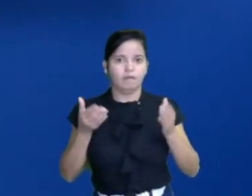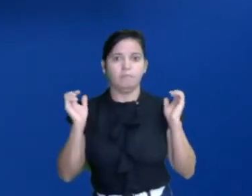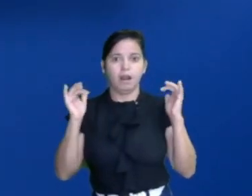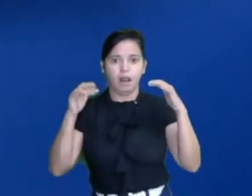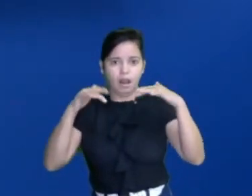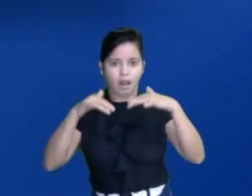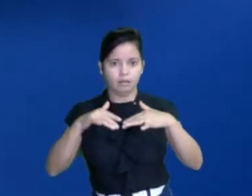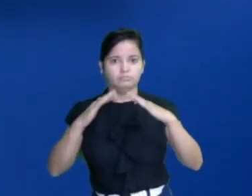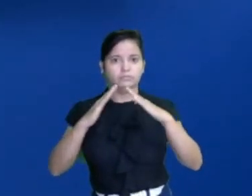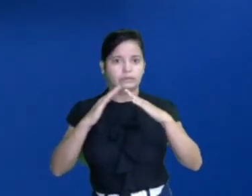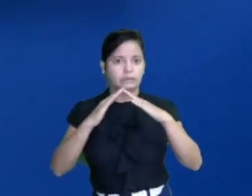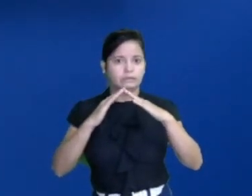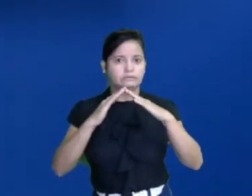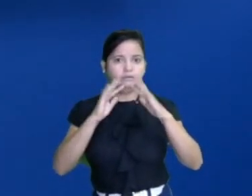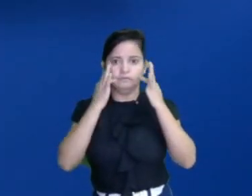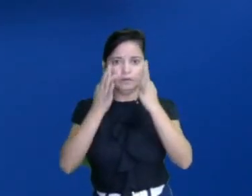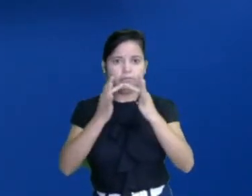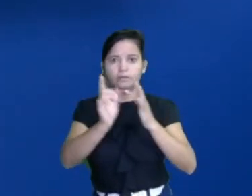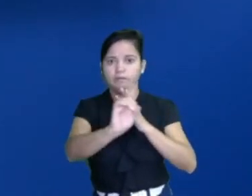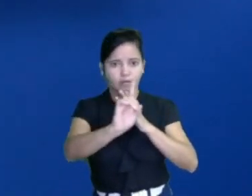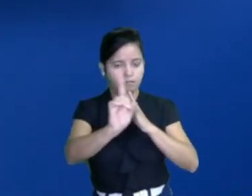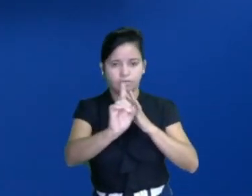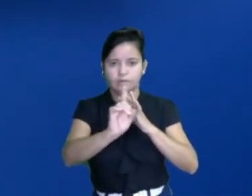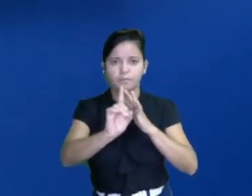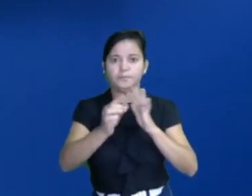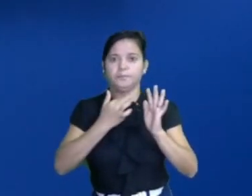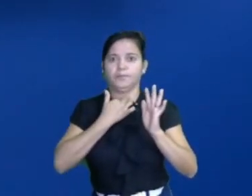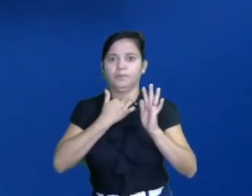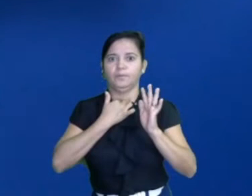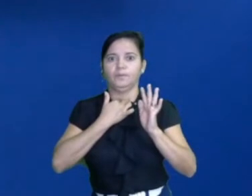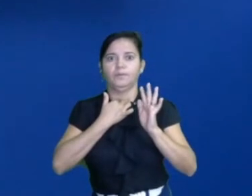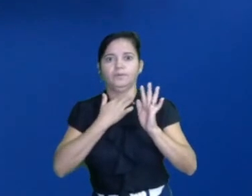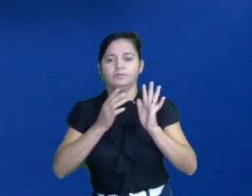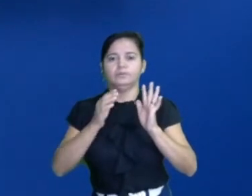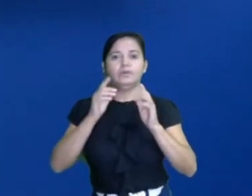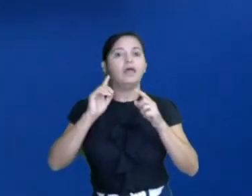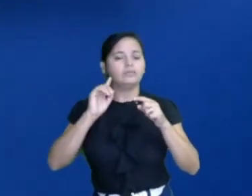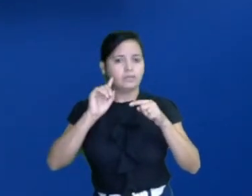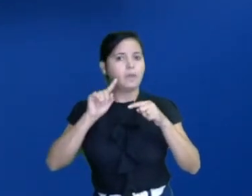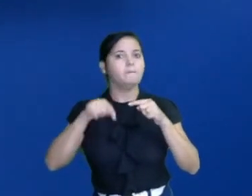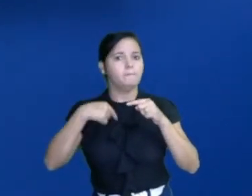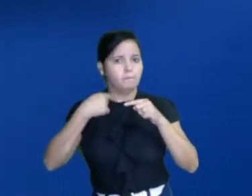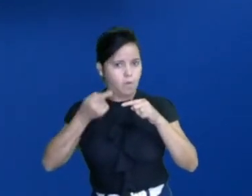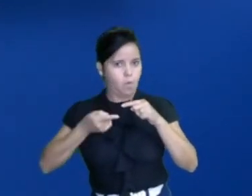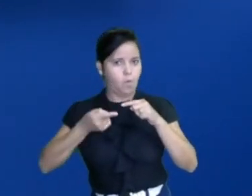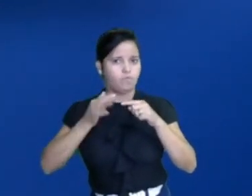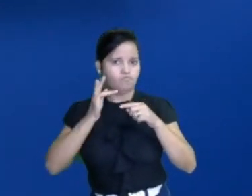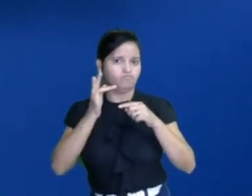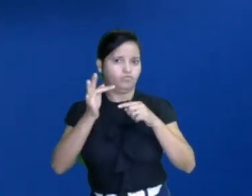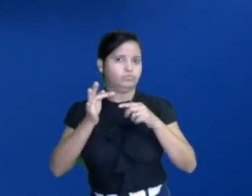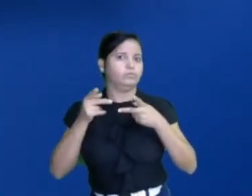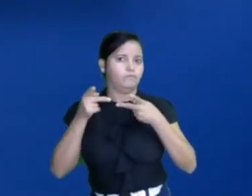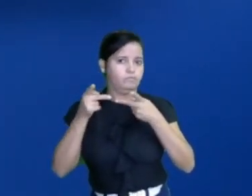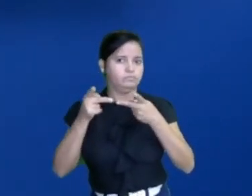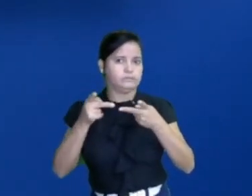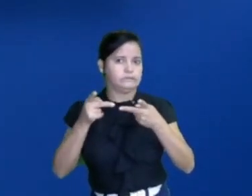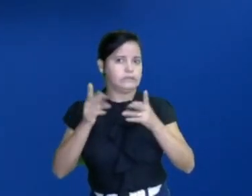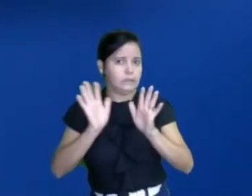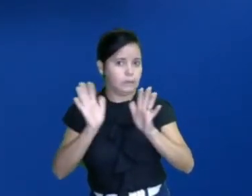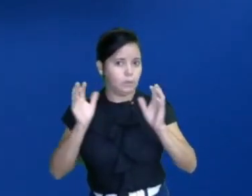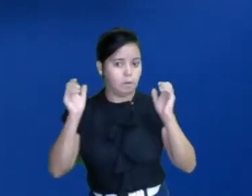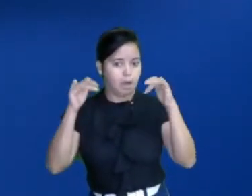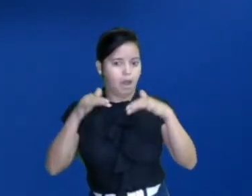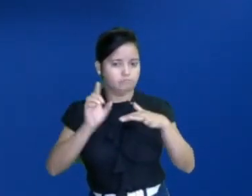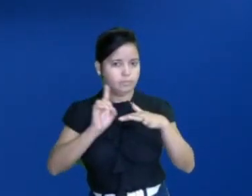Fica aí na sua casa com quem mora com você. Os parentes, deixa pra vir outro momento. Não é hora de aglomerar,